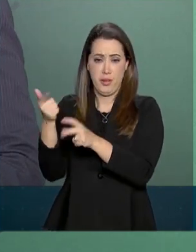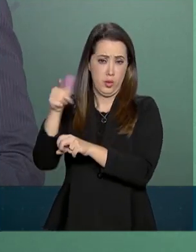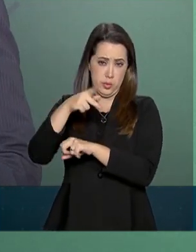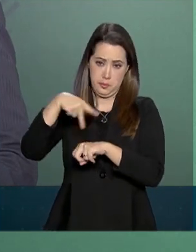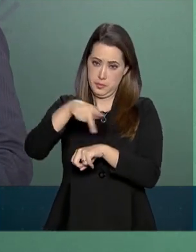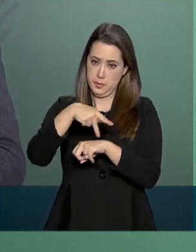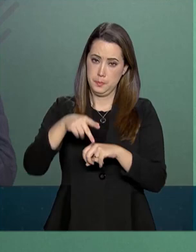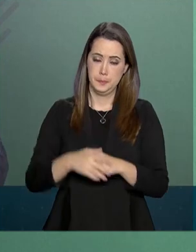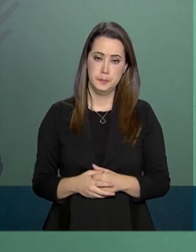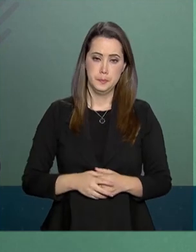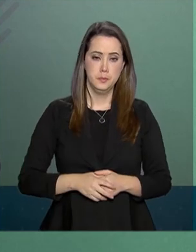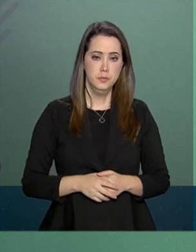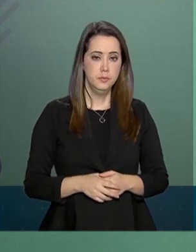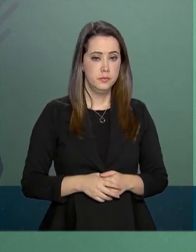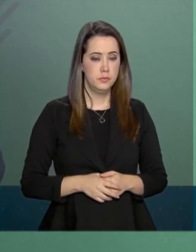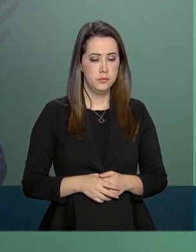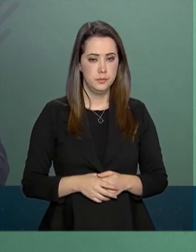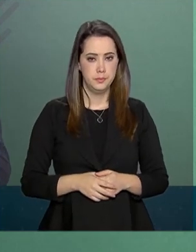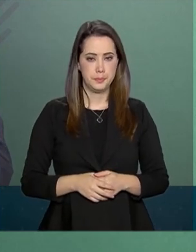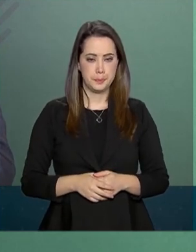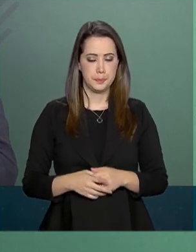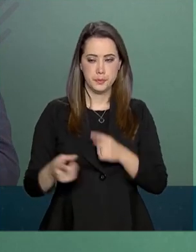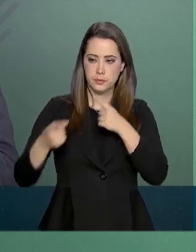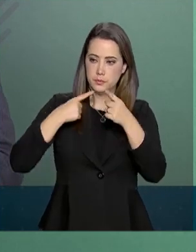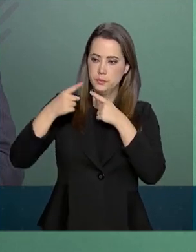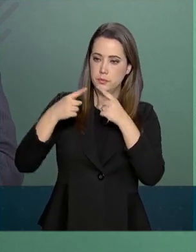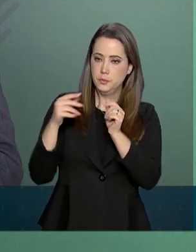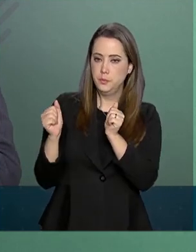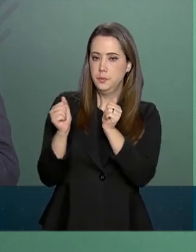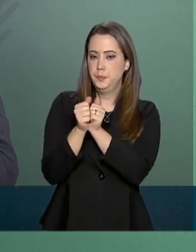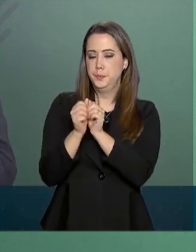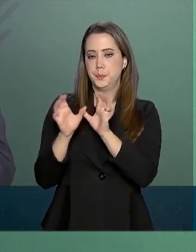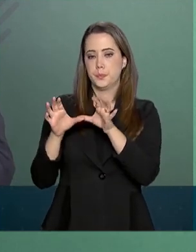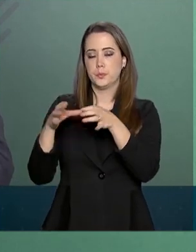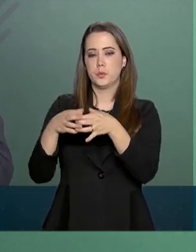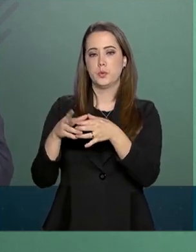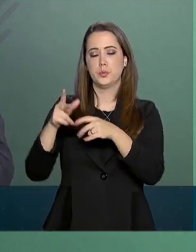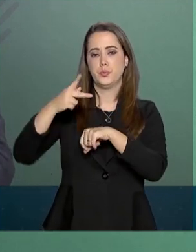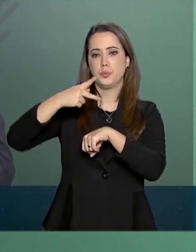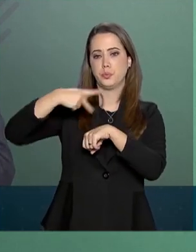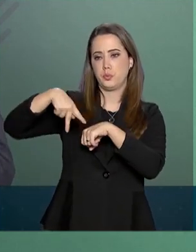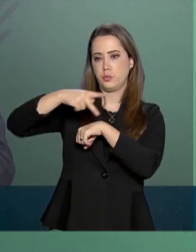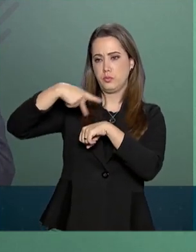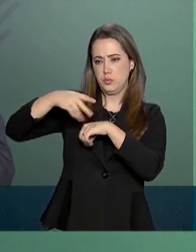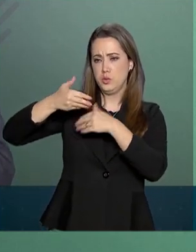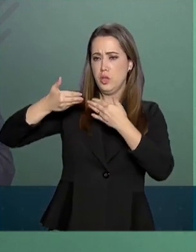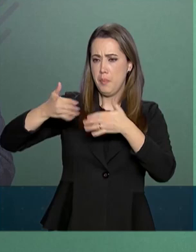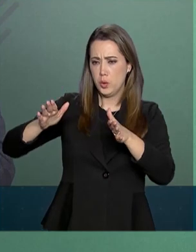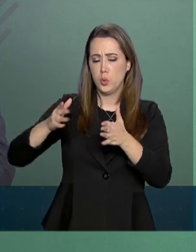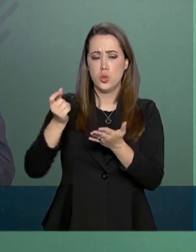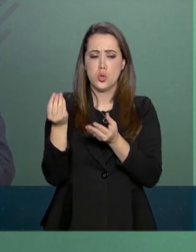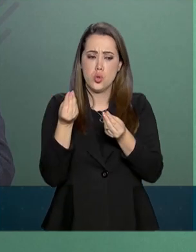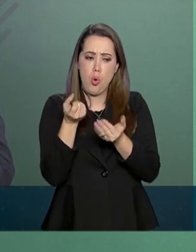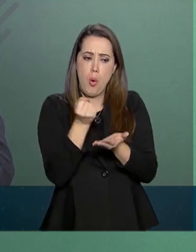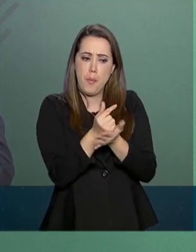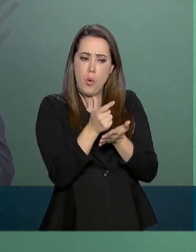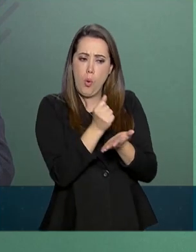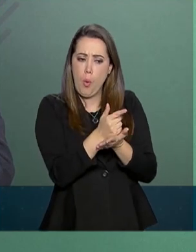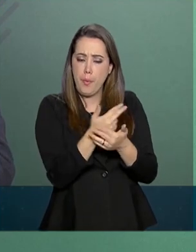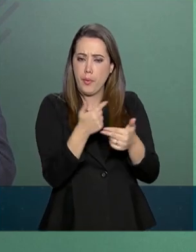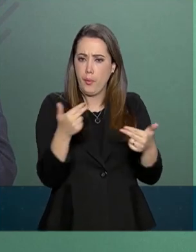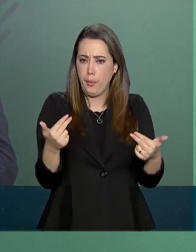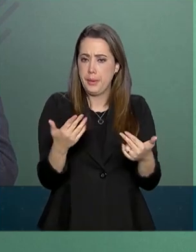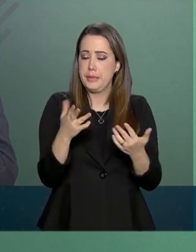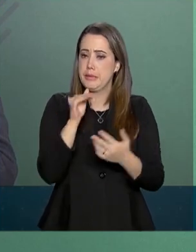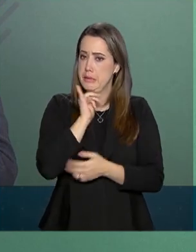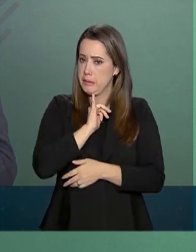Eles vão discutir com as autoridades a abertura de mercado para material genético,